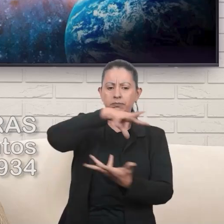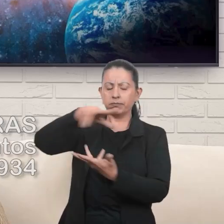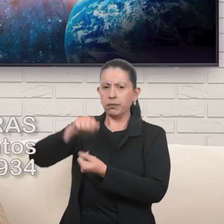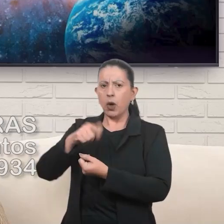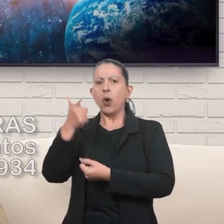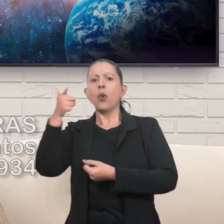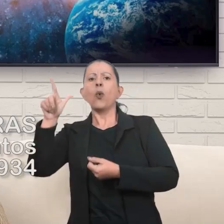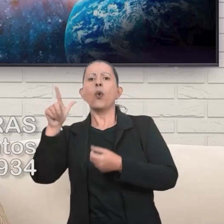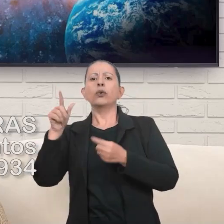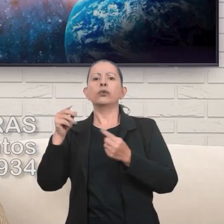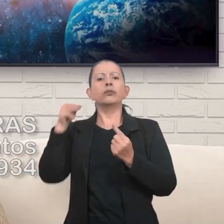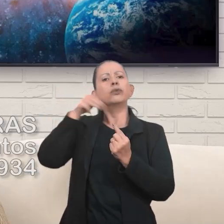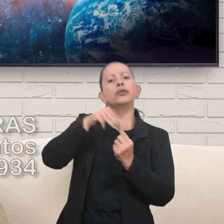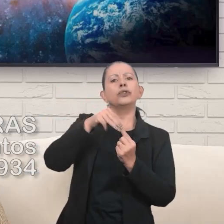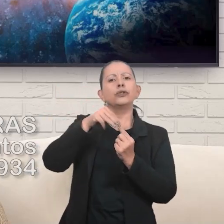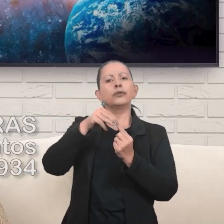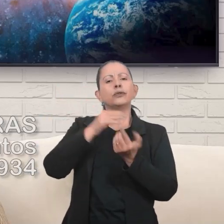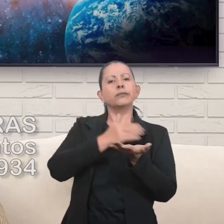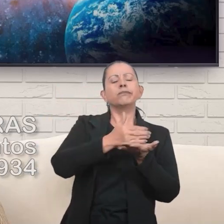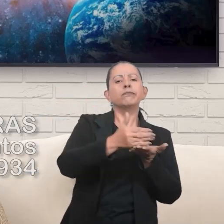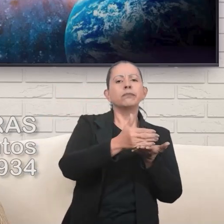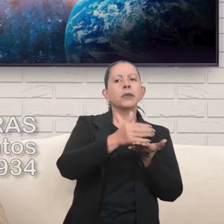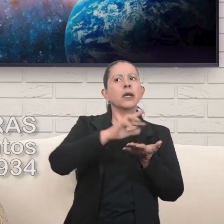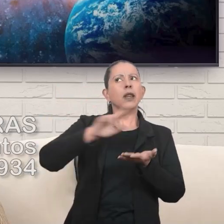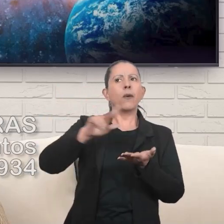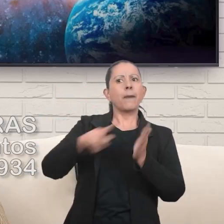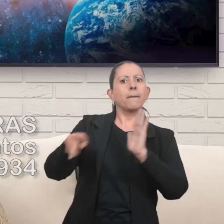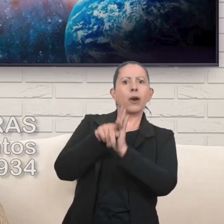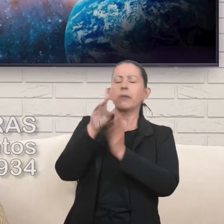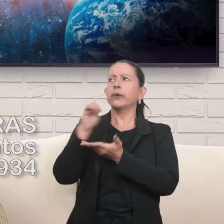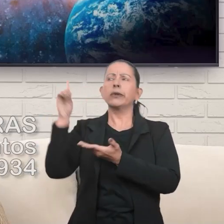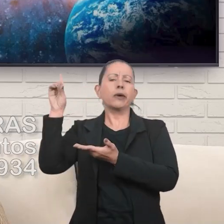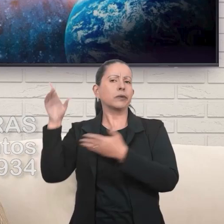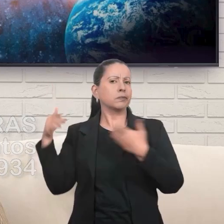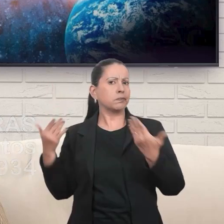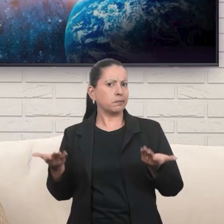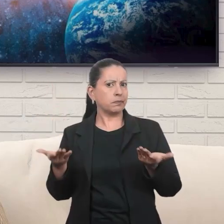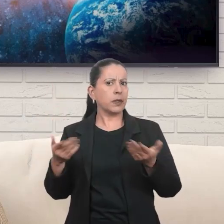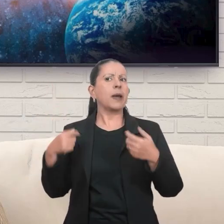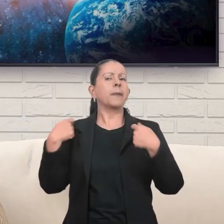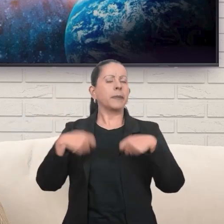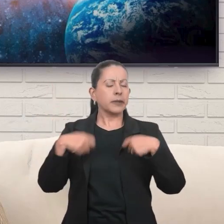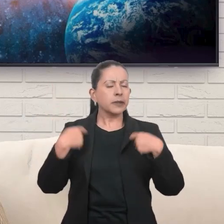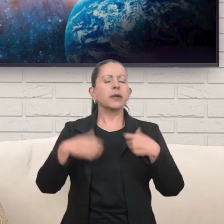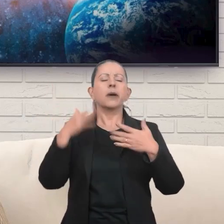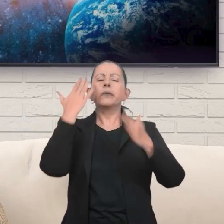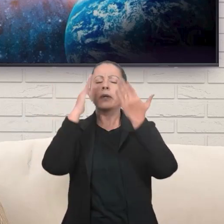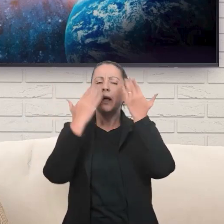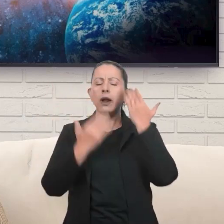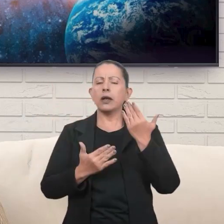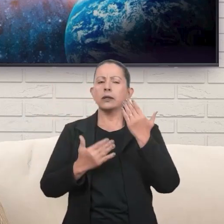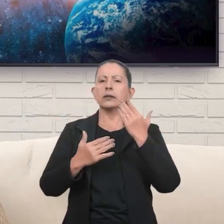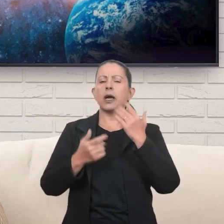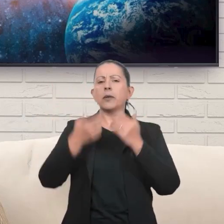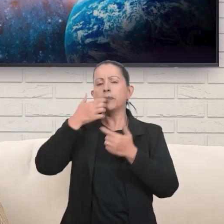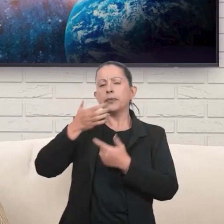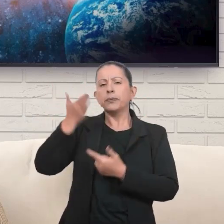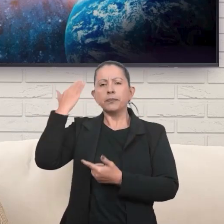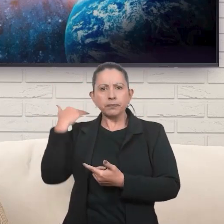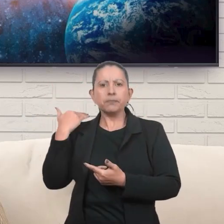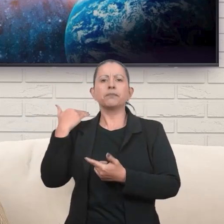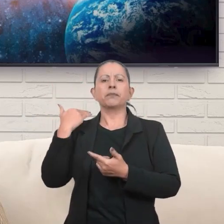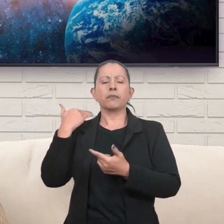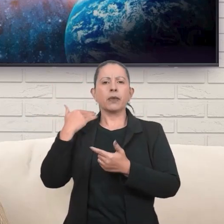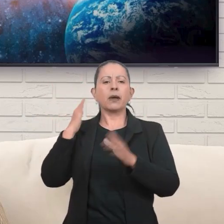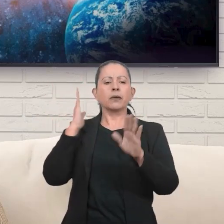tivessem outra causa primária que não fosse ele? Precisamos analisar as recentes descobertas